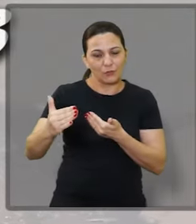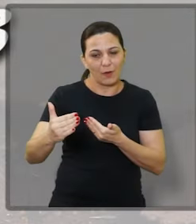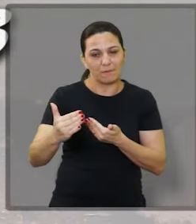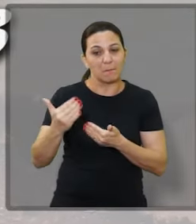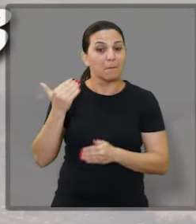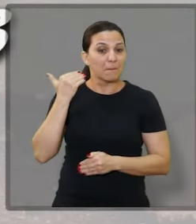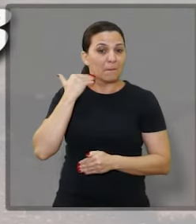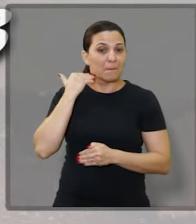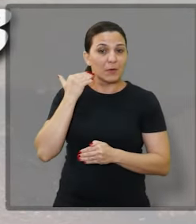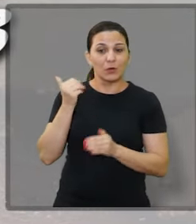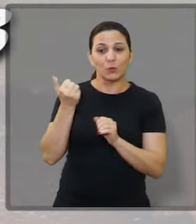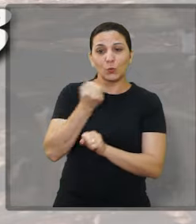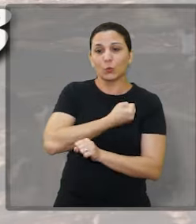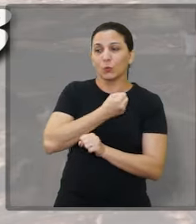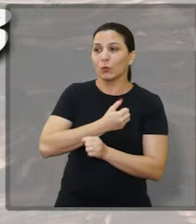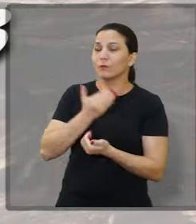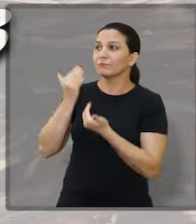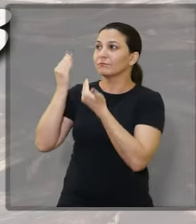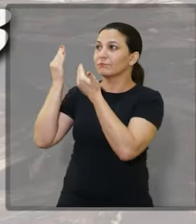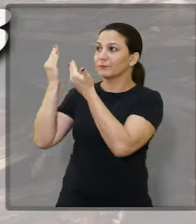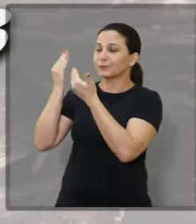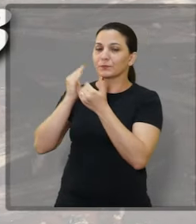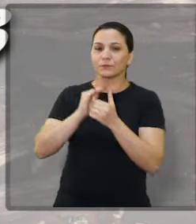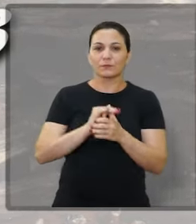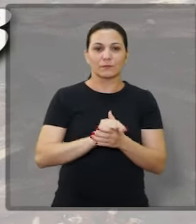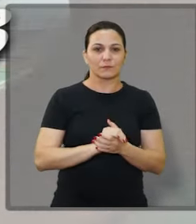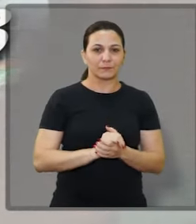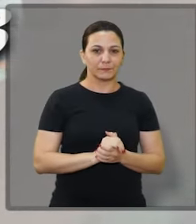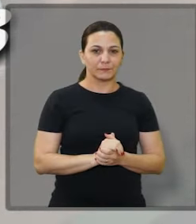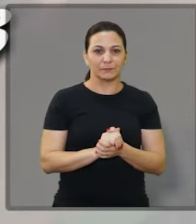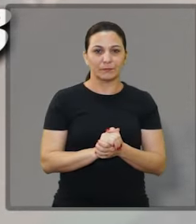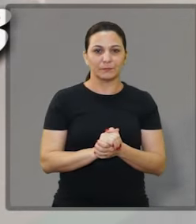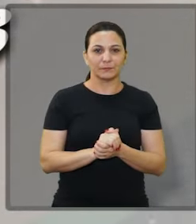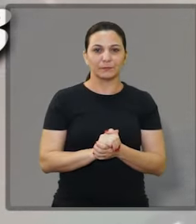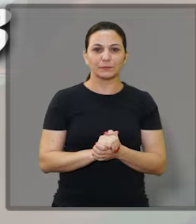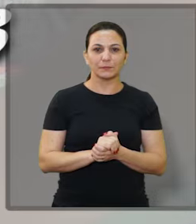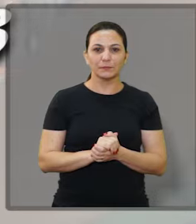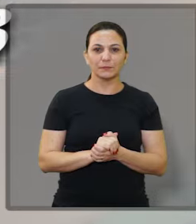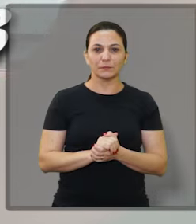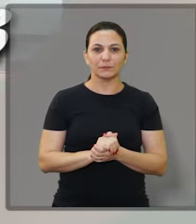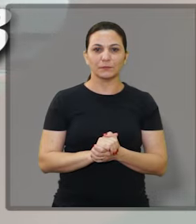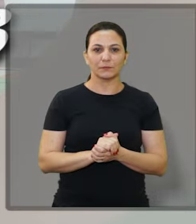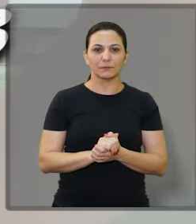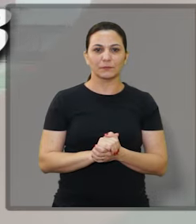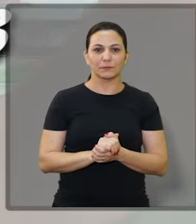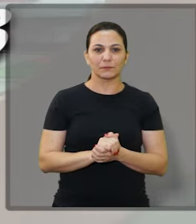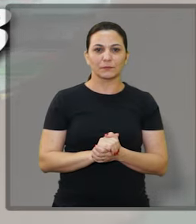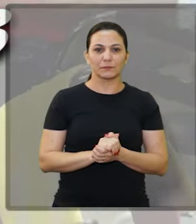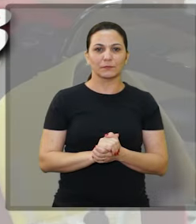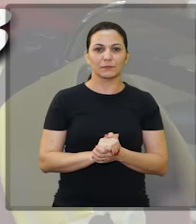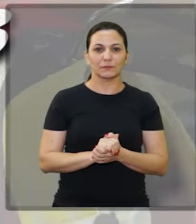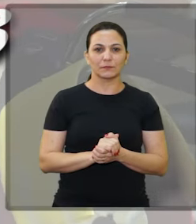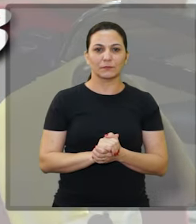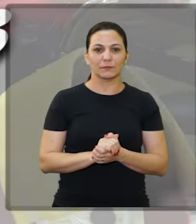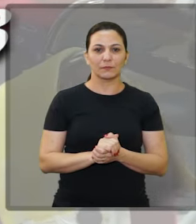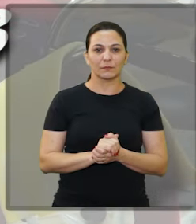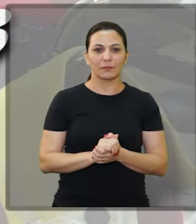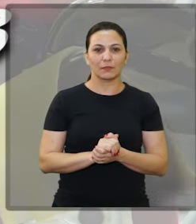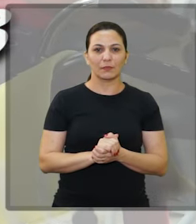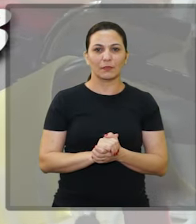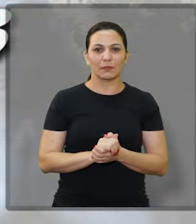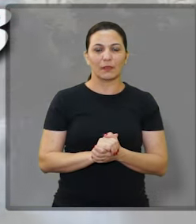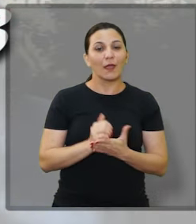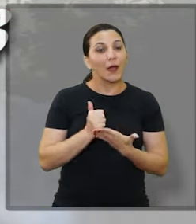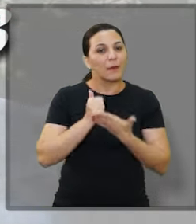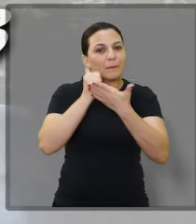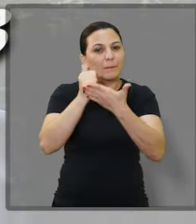qualquer quantia na conta 40048-3, agência 6512-9 do Banco do